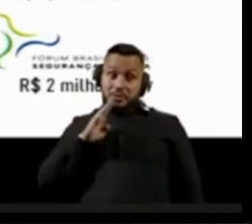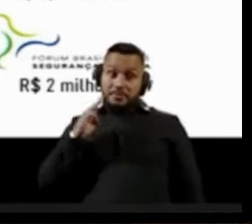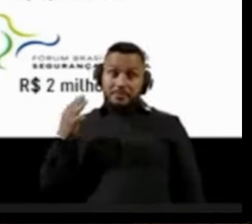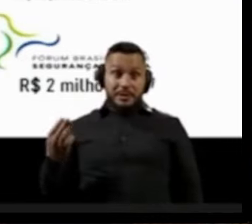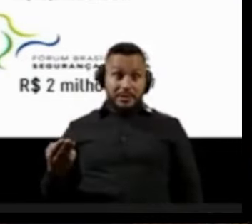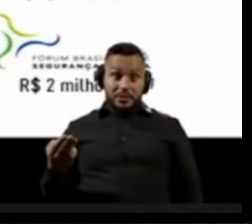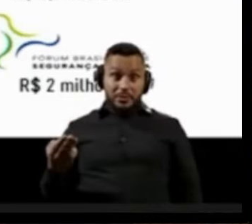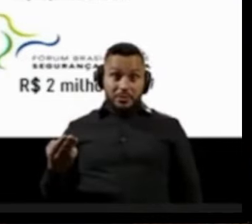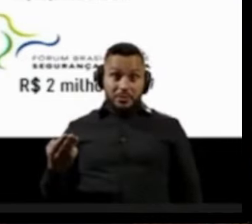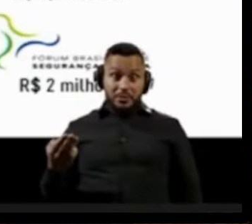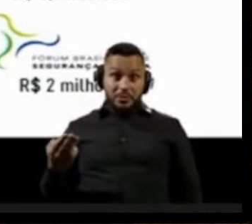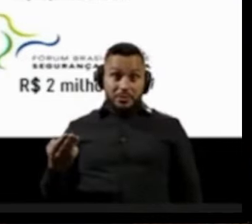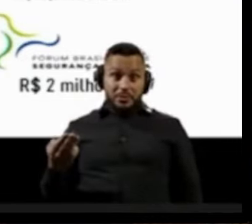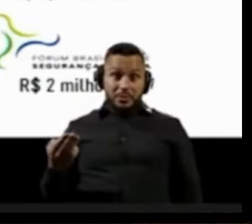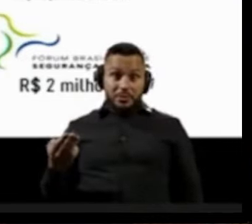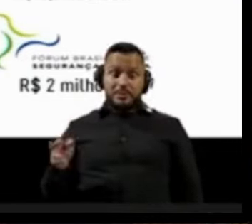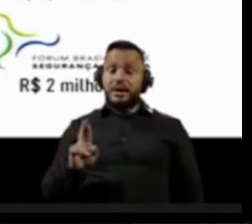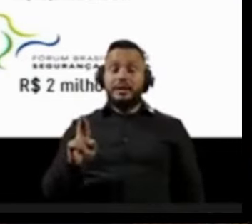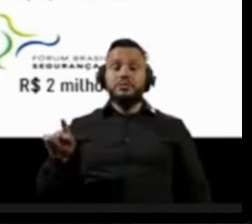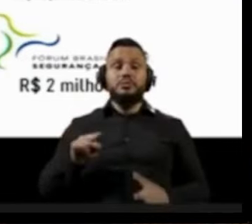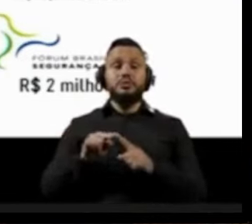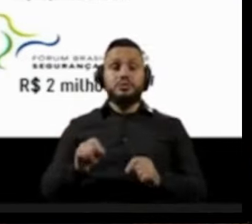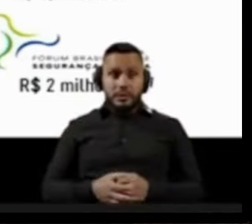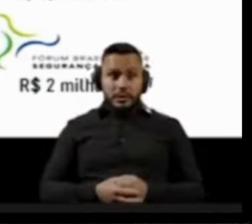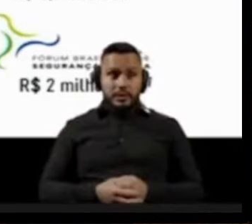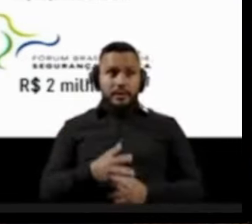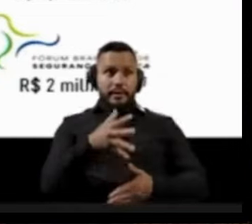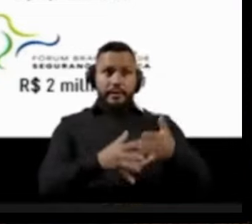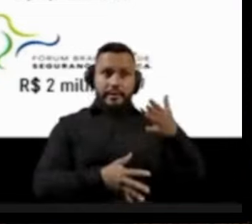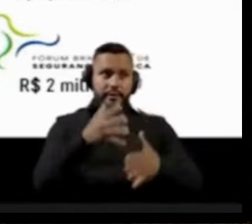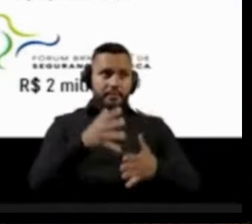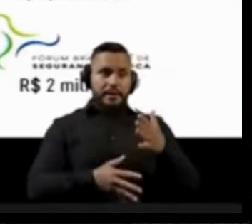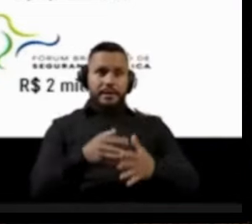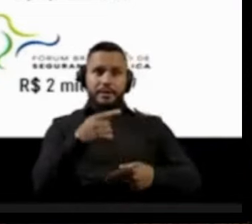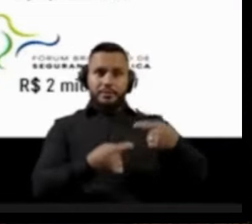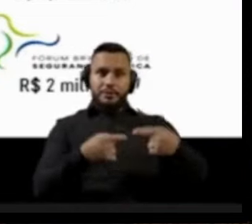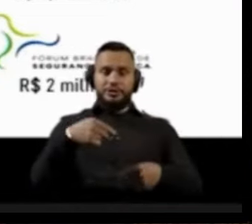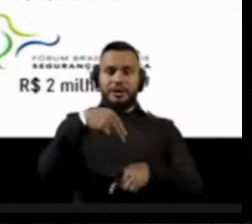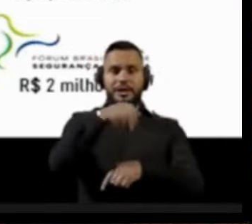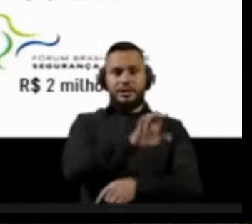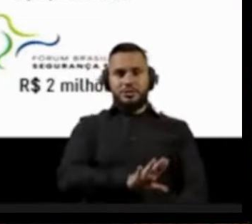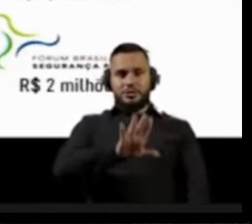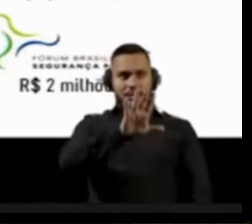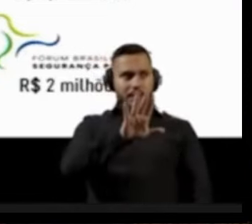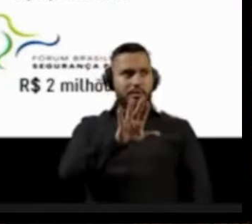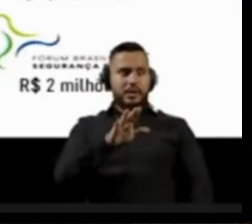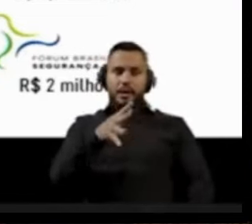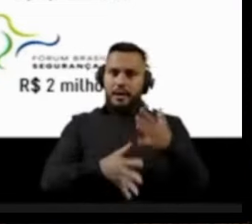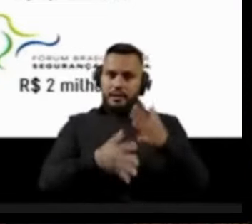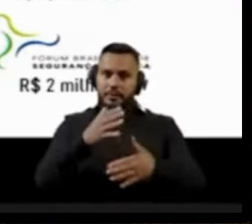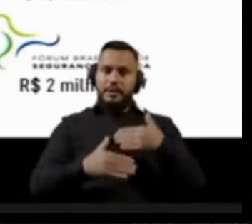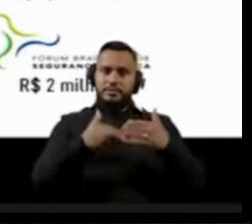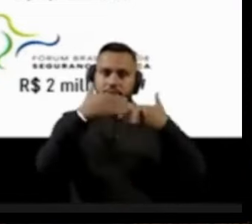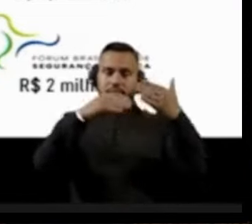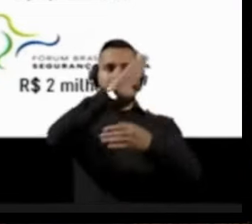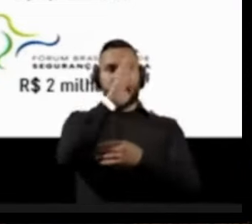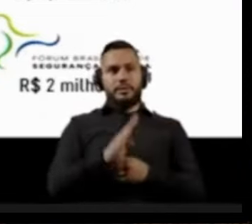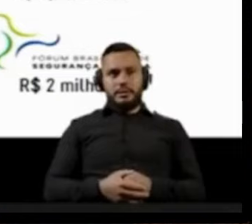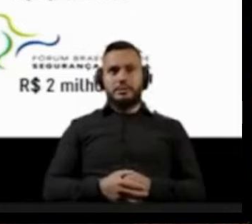bi. Para que? Interferir na política nacional, impedir o desenvolvimento do nosso país,